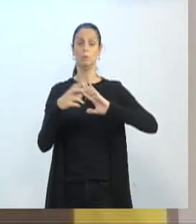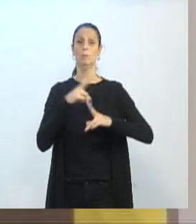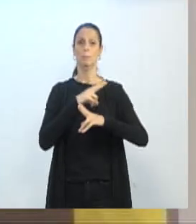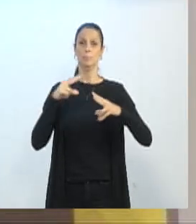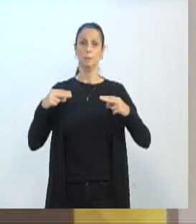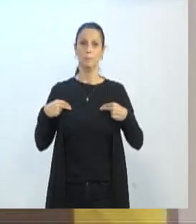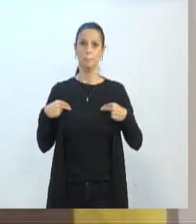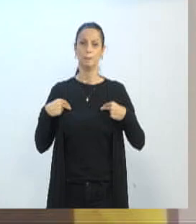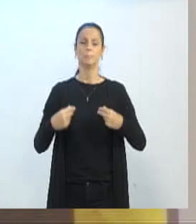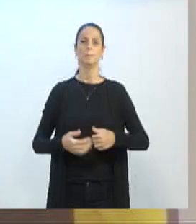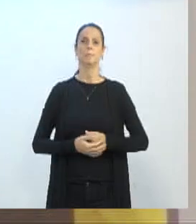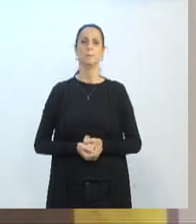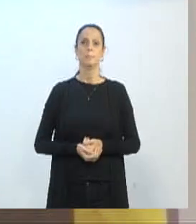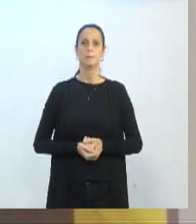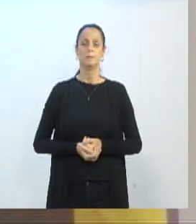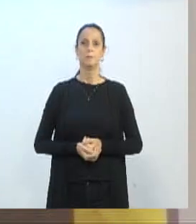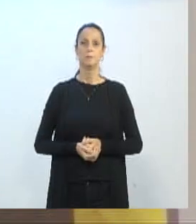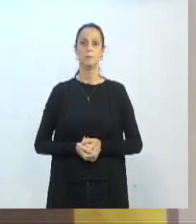presidente.